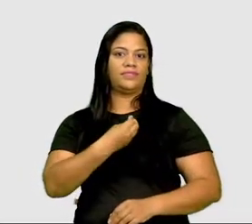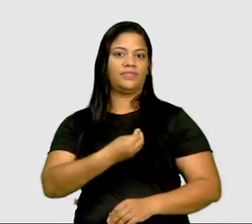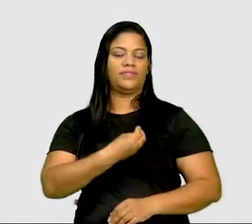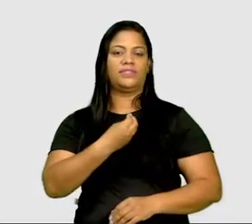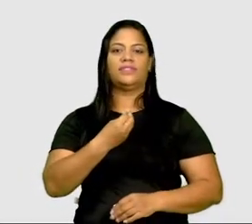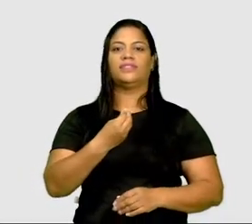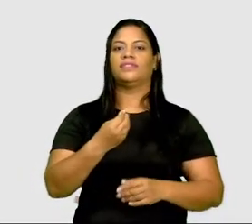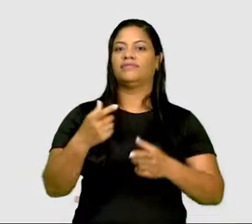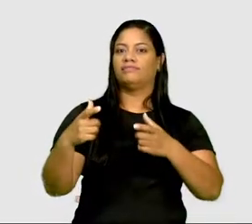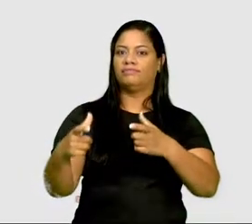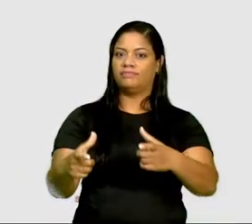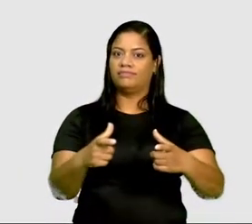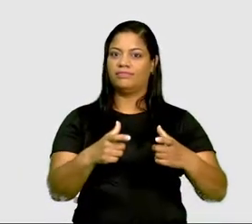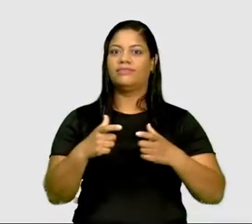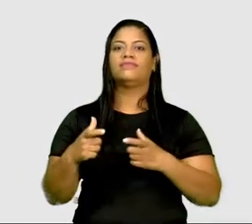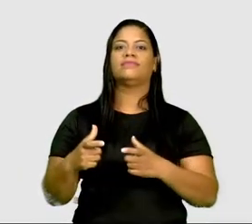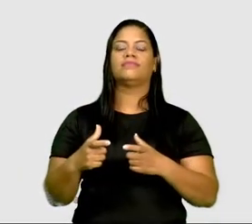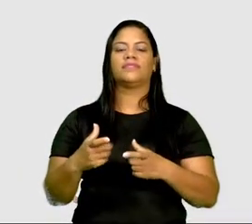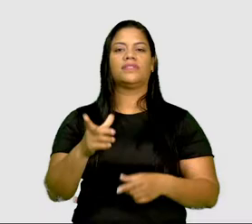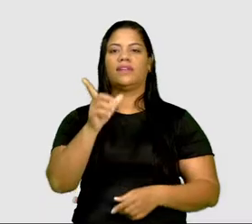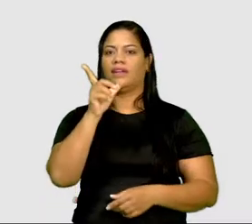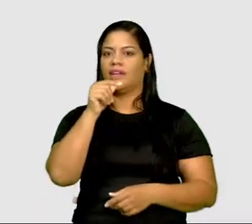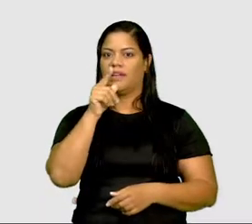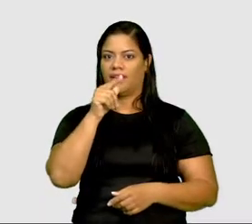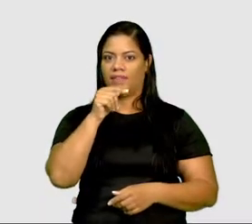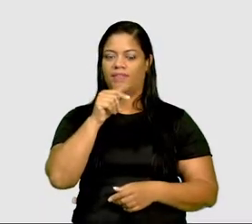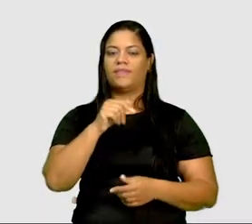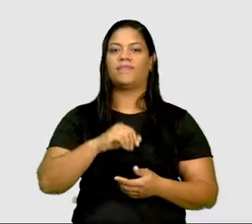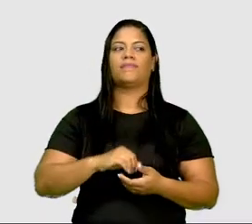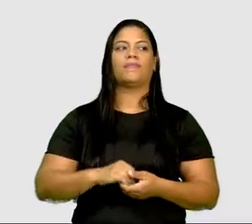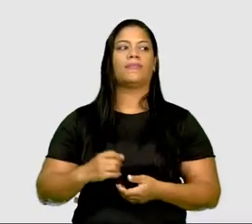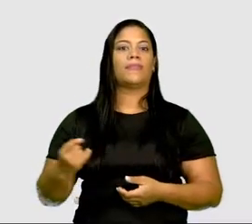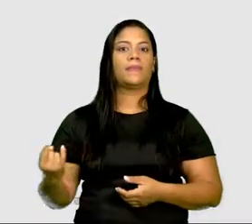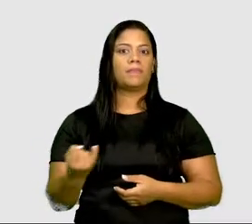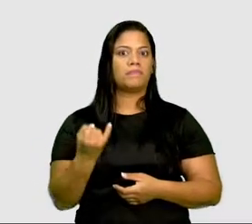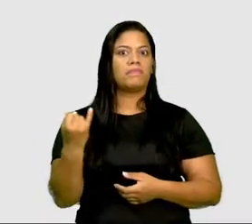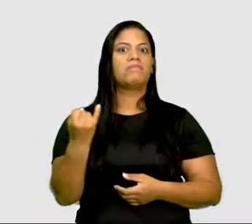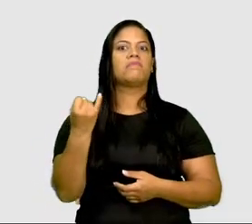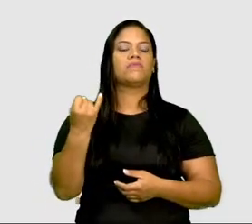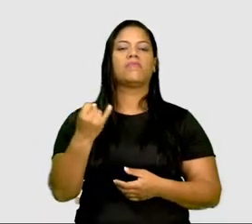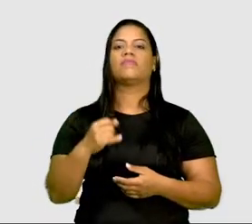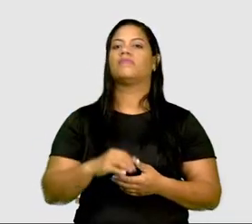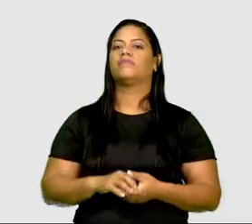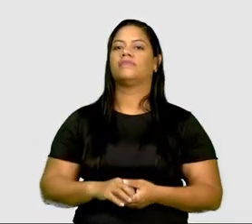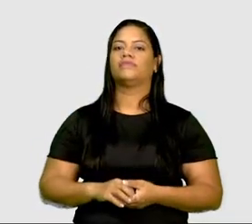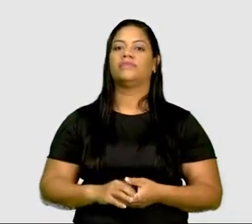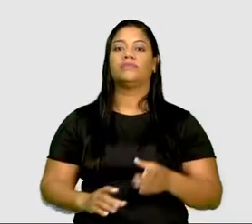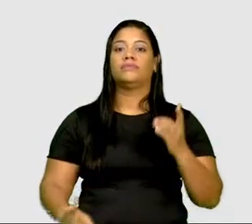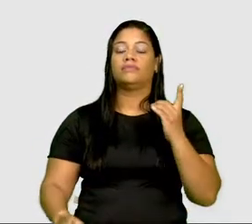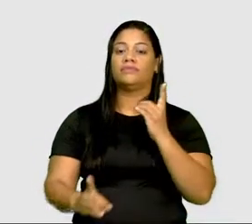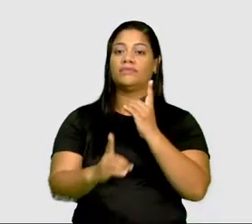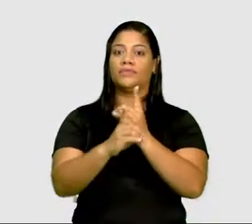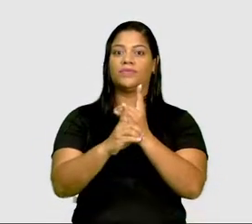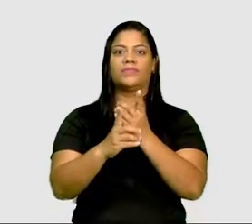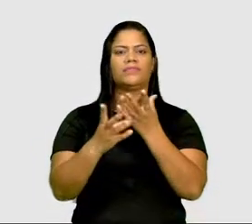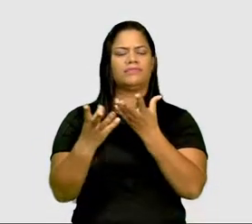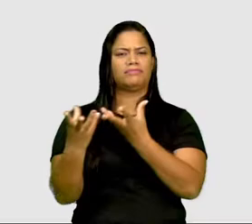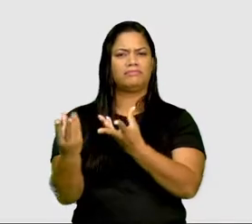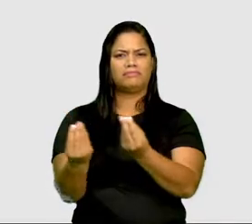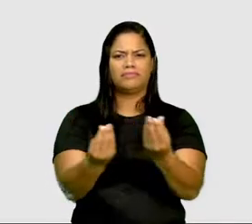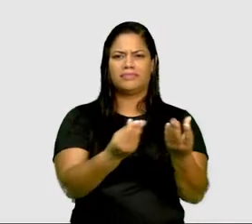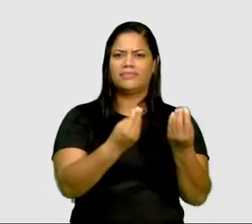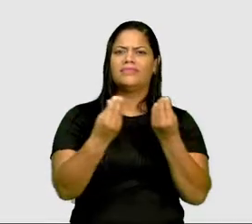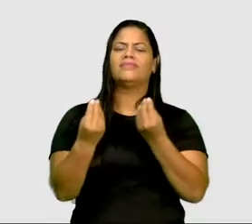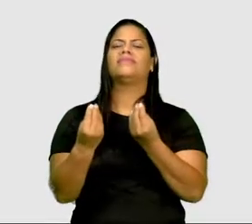no ambiente. Então, a água é um recurso natural encontrado com abundância e